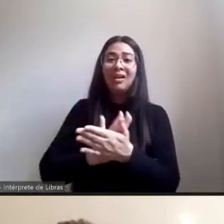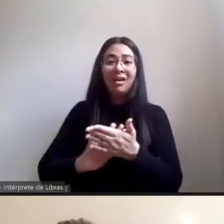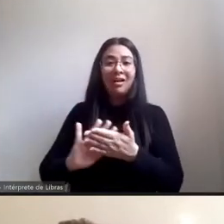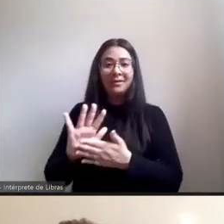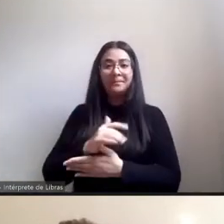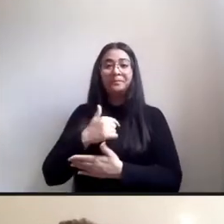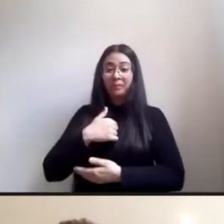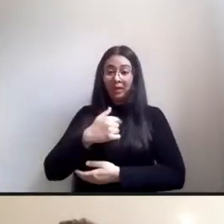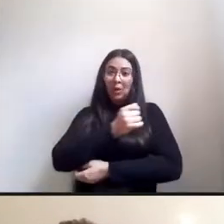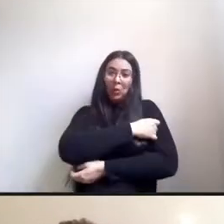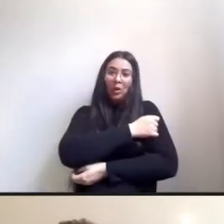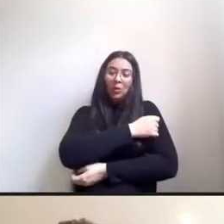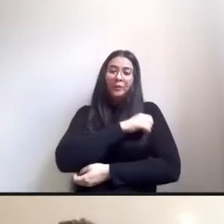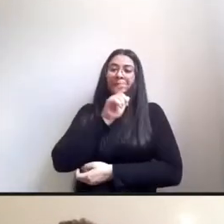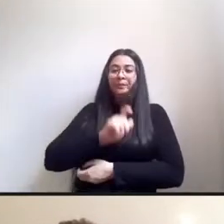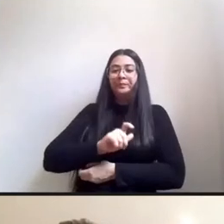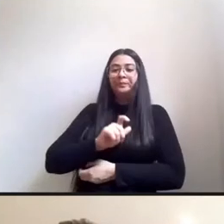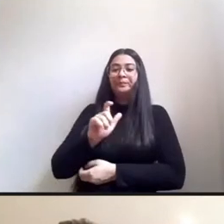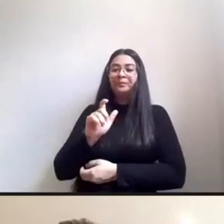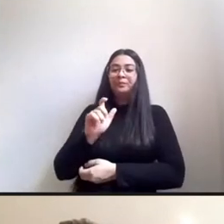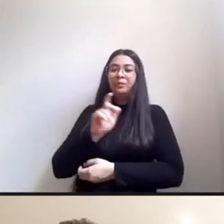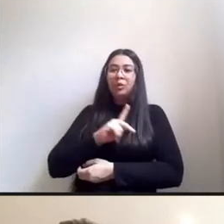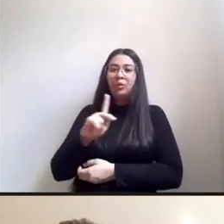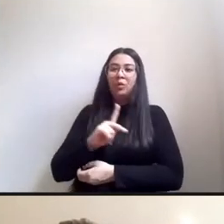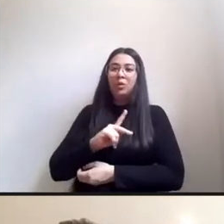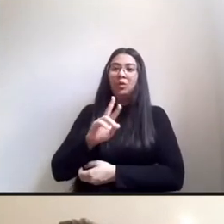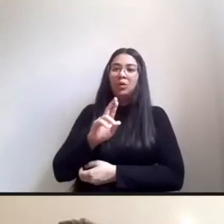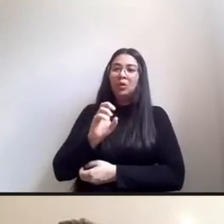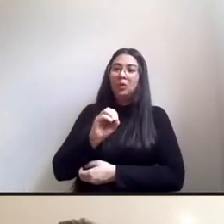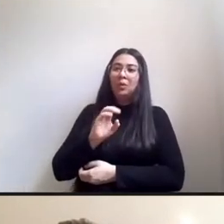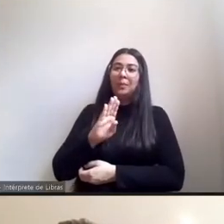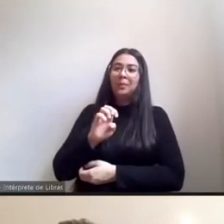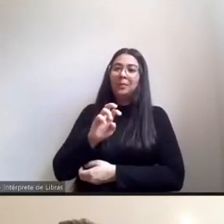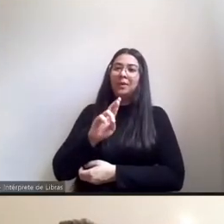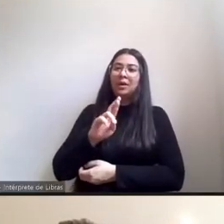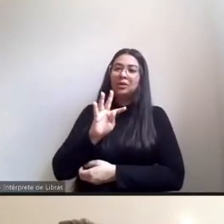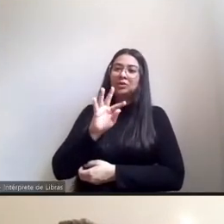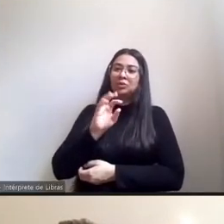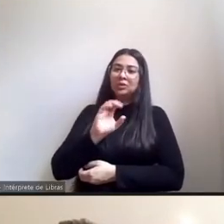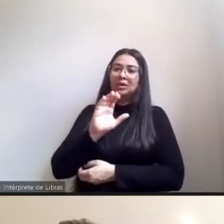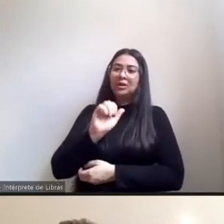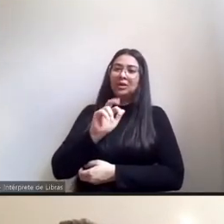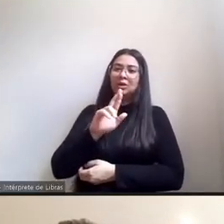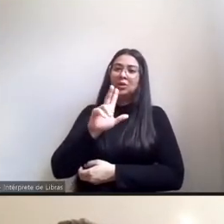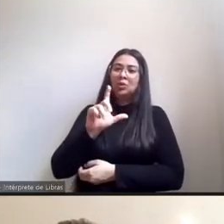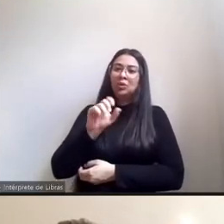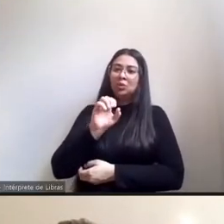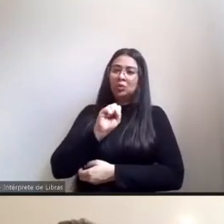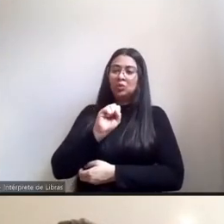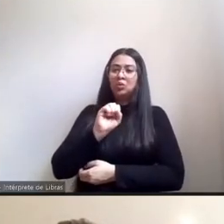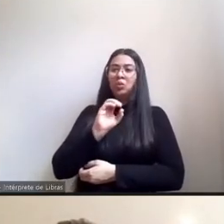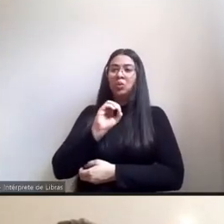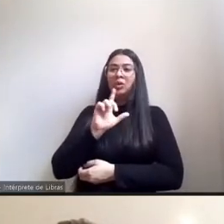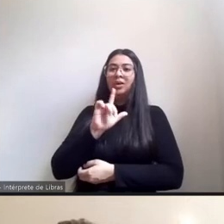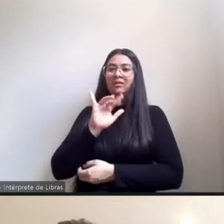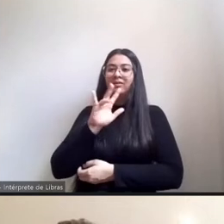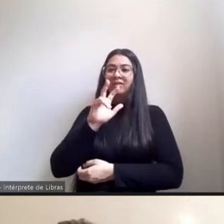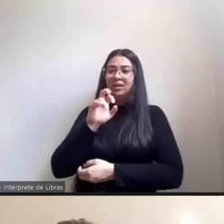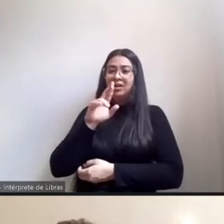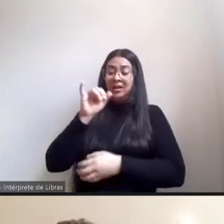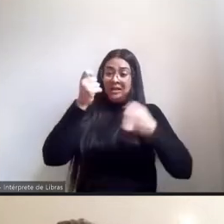e ele falava muito de fricção interétnica eu estou pensando aqui como a chegada de algumas